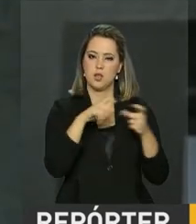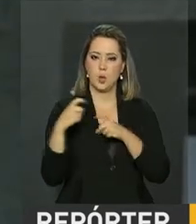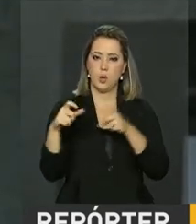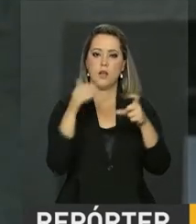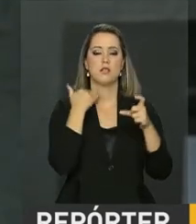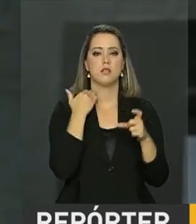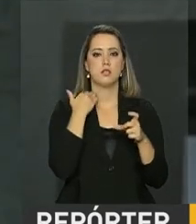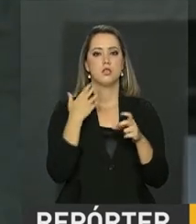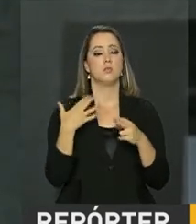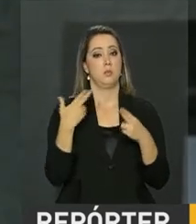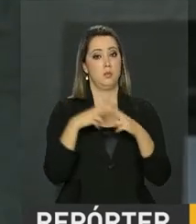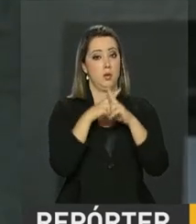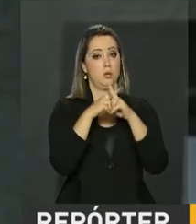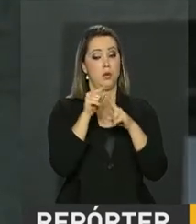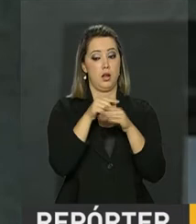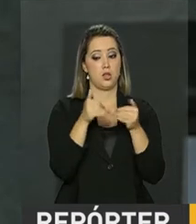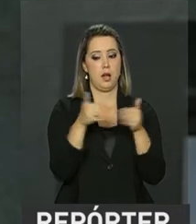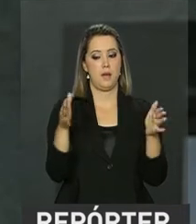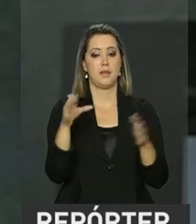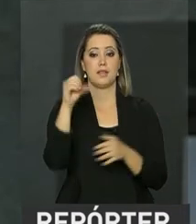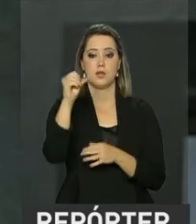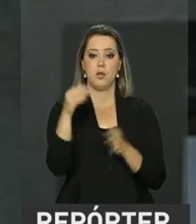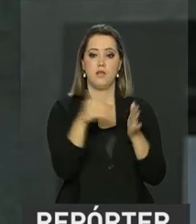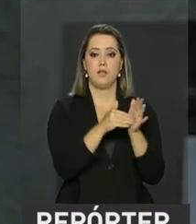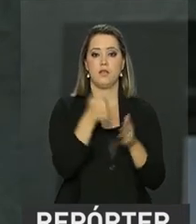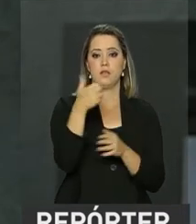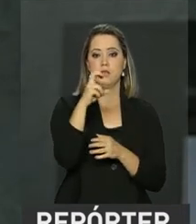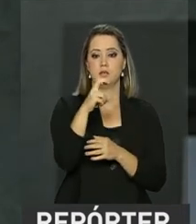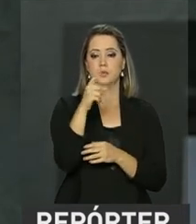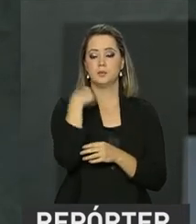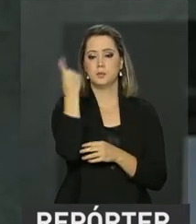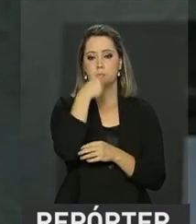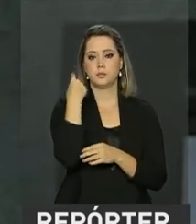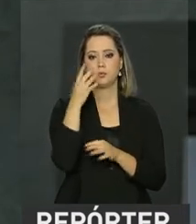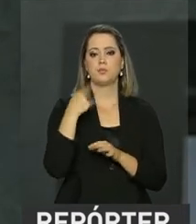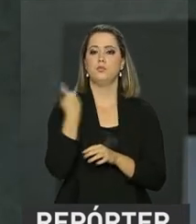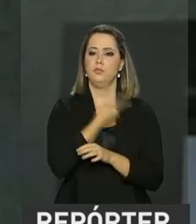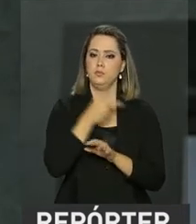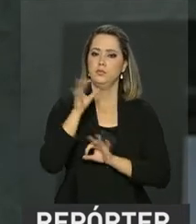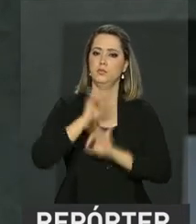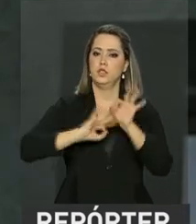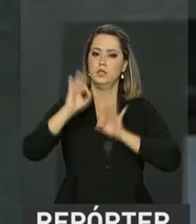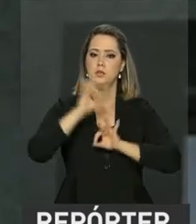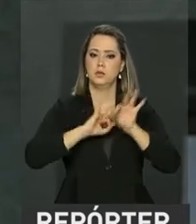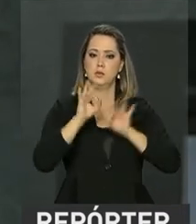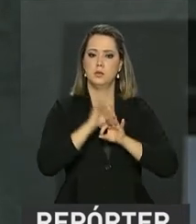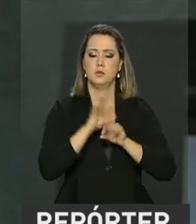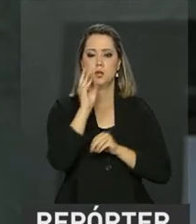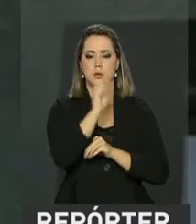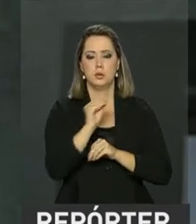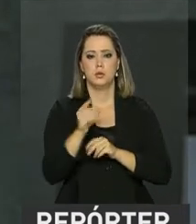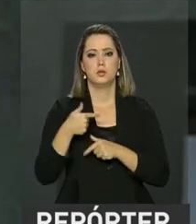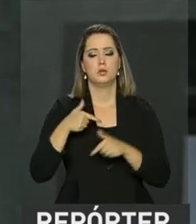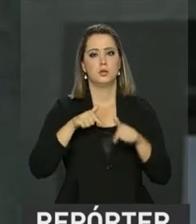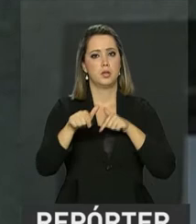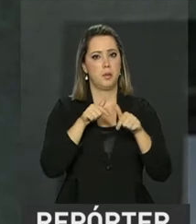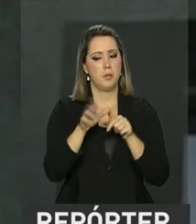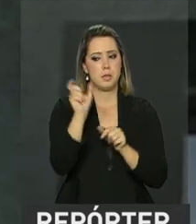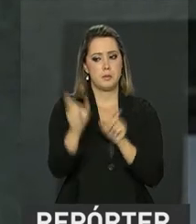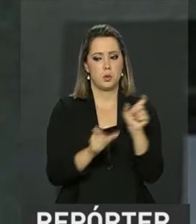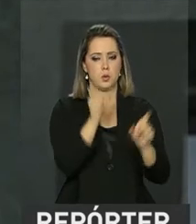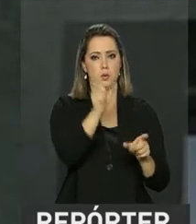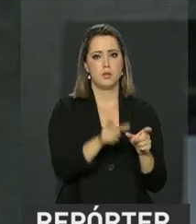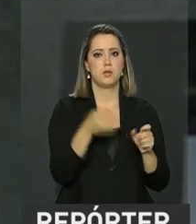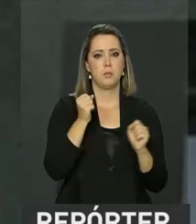de 9 às 15 horas. A gente está preparado para atender aos trabalhadores e até na próxima